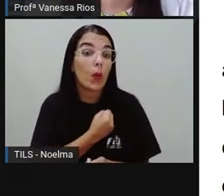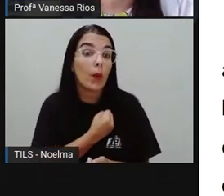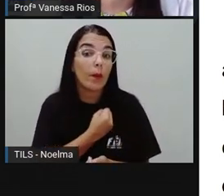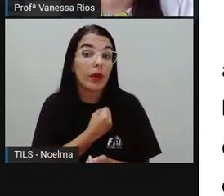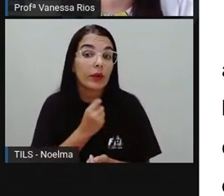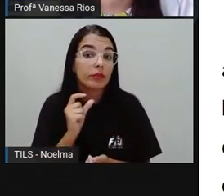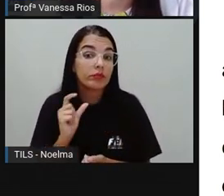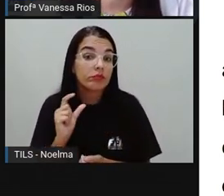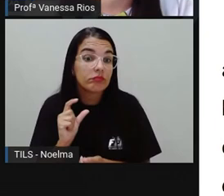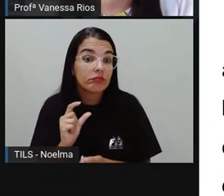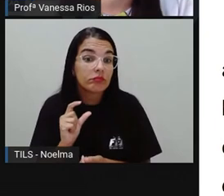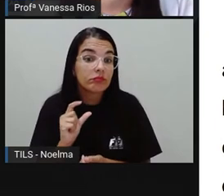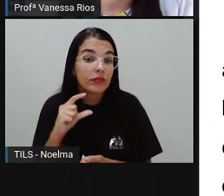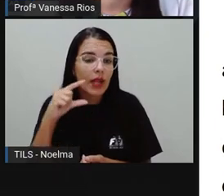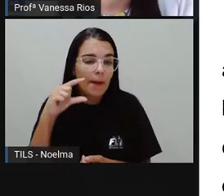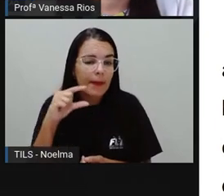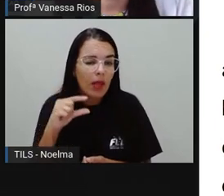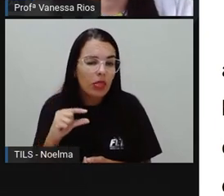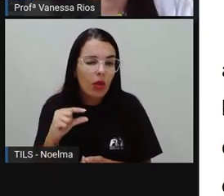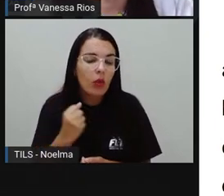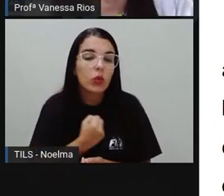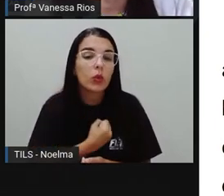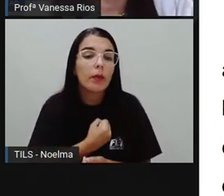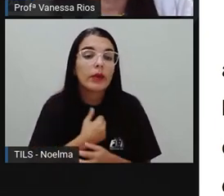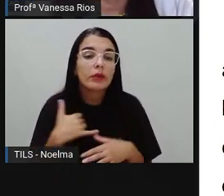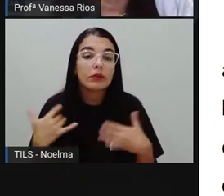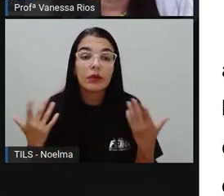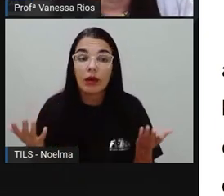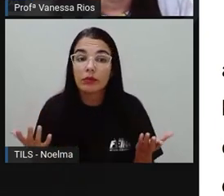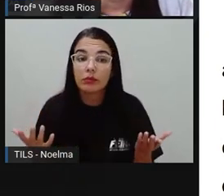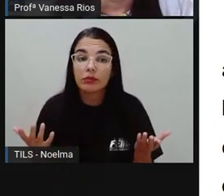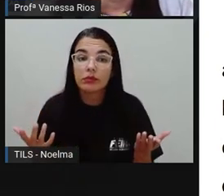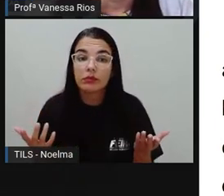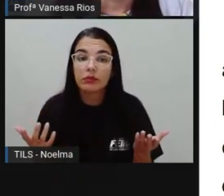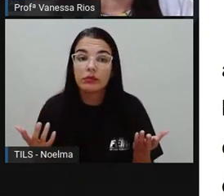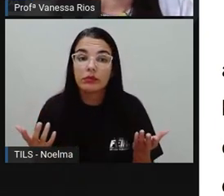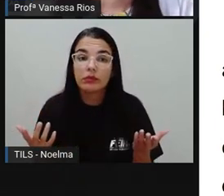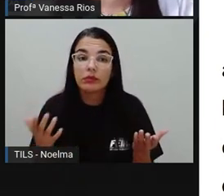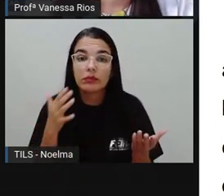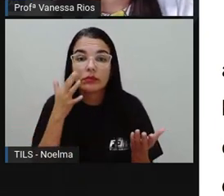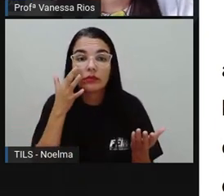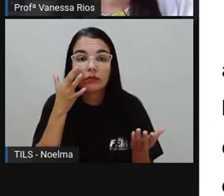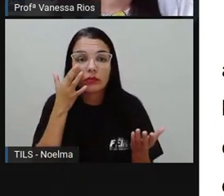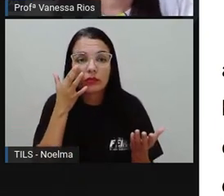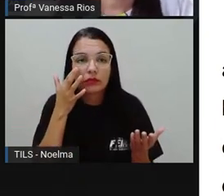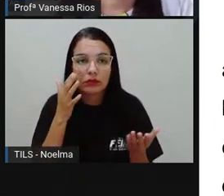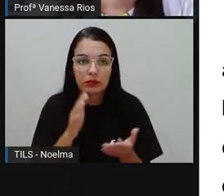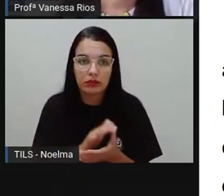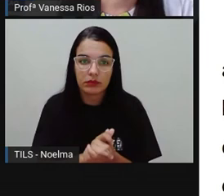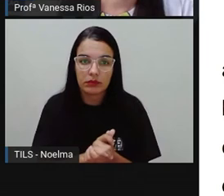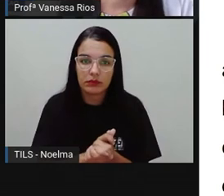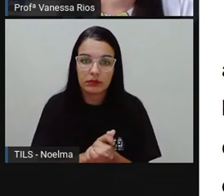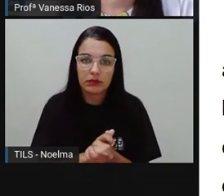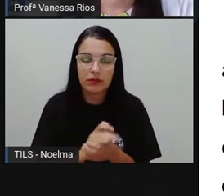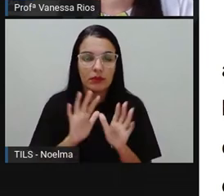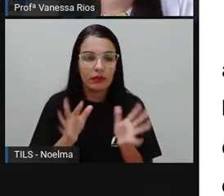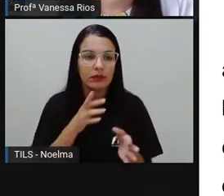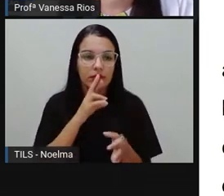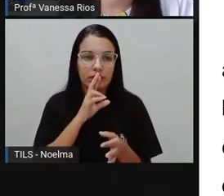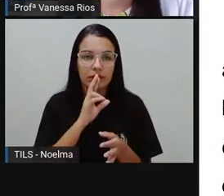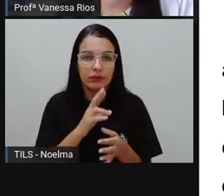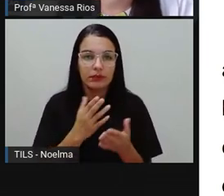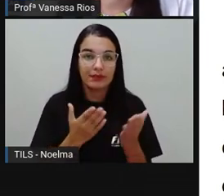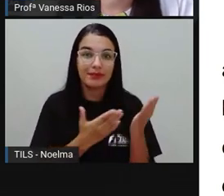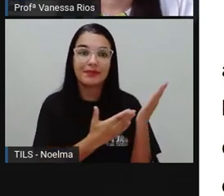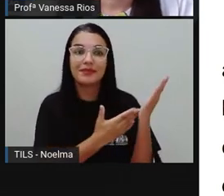sexta, sábado, domingo, segunda e terça-feira? Hum, eu tenho certeza que já acharam a resposta.